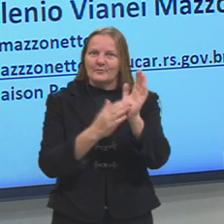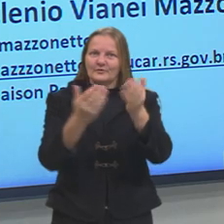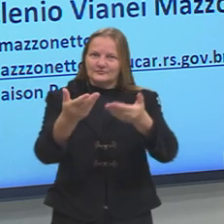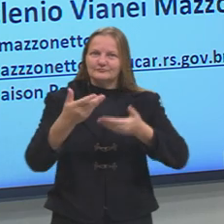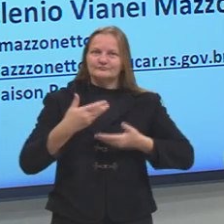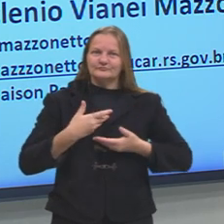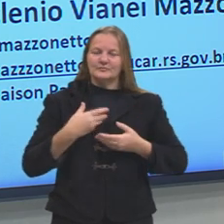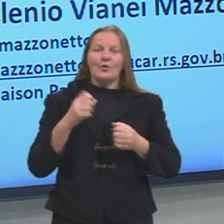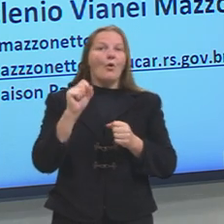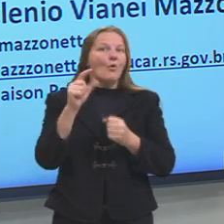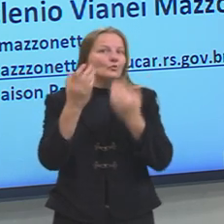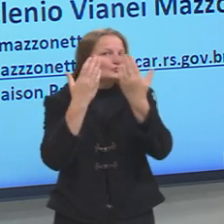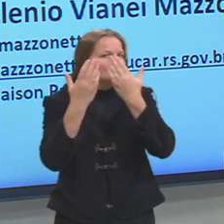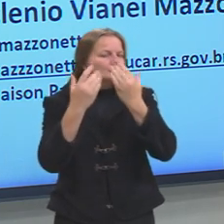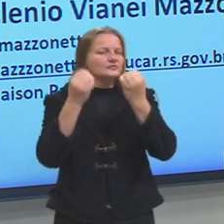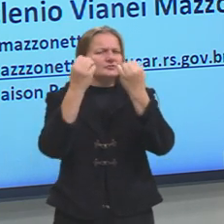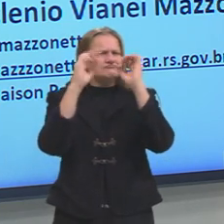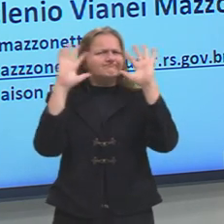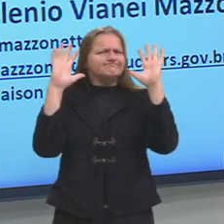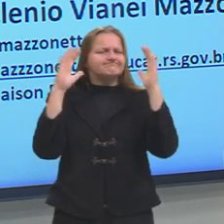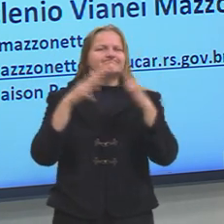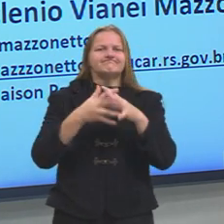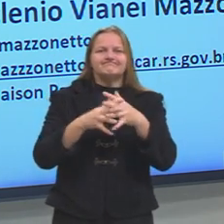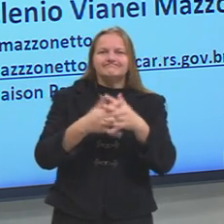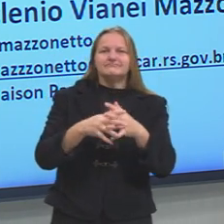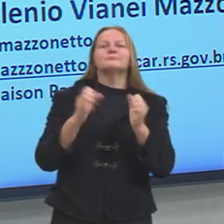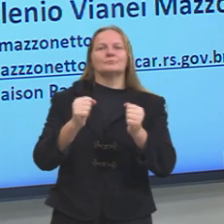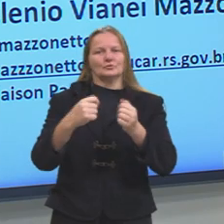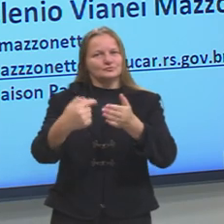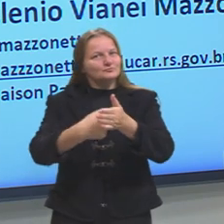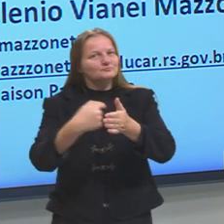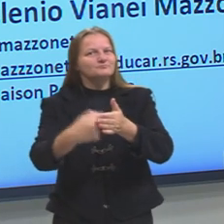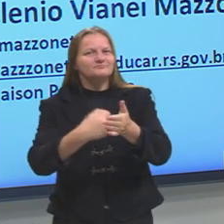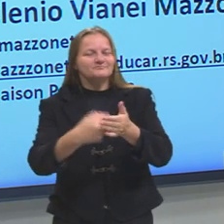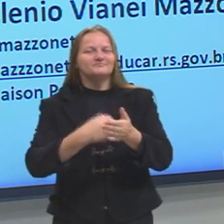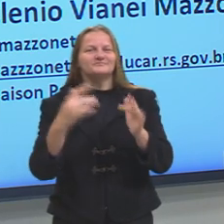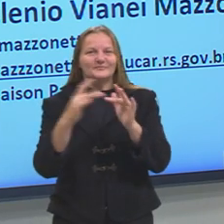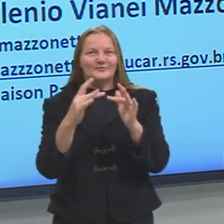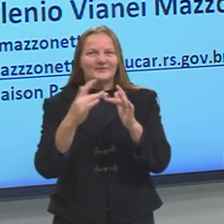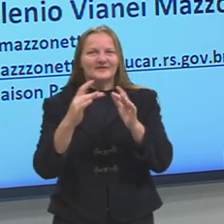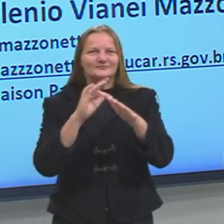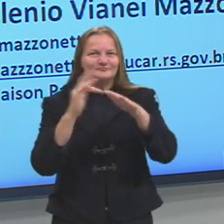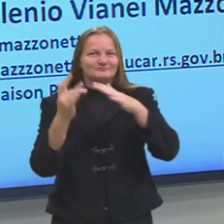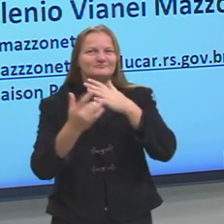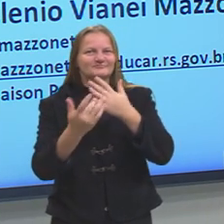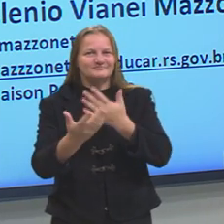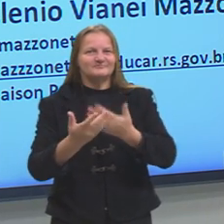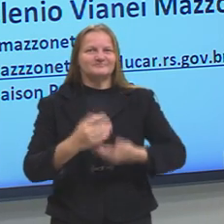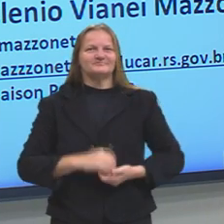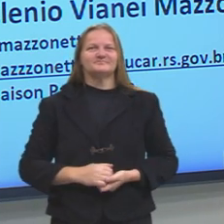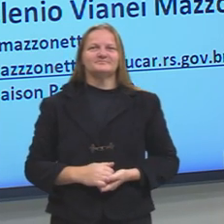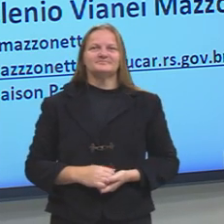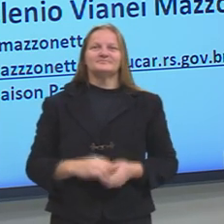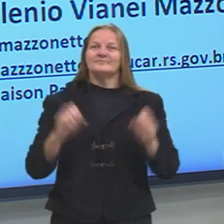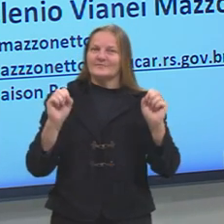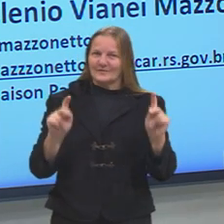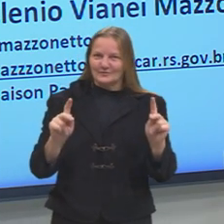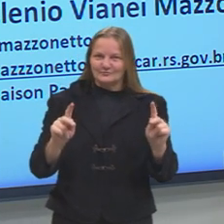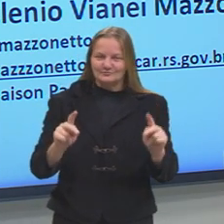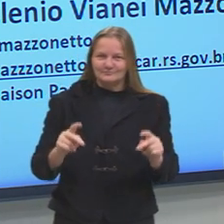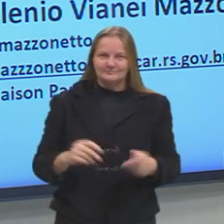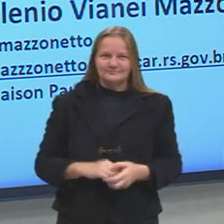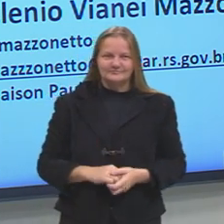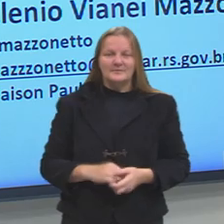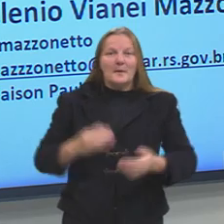não tenha ficado claro ou uma sugestão de outra temática, fique bem à vontade para nos comunicar com a gente, ok? Então vamos lá.